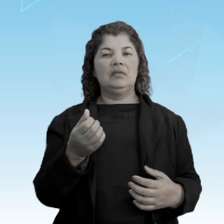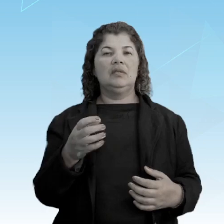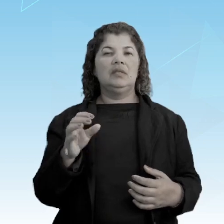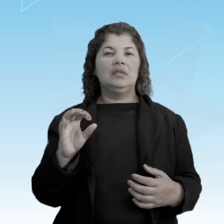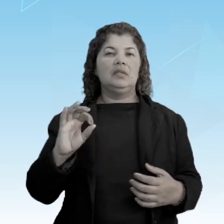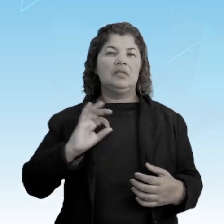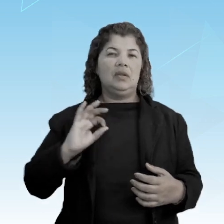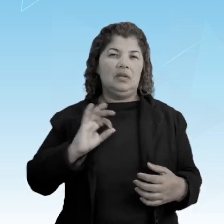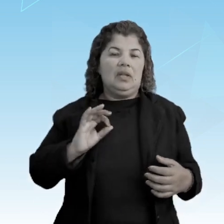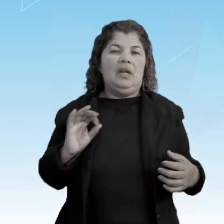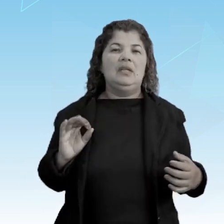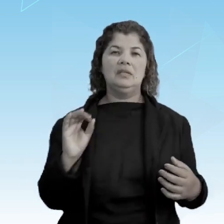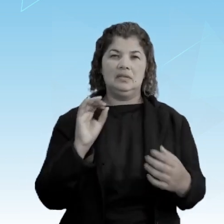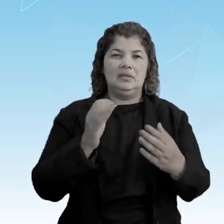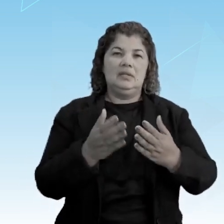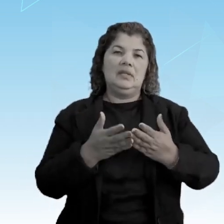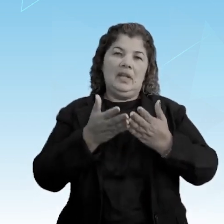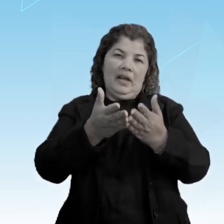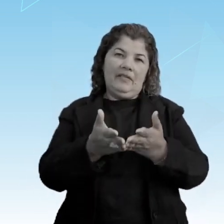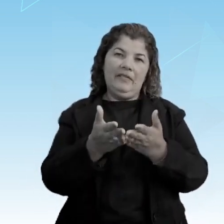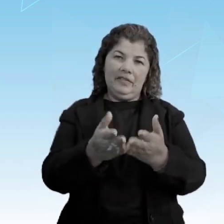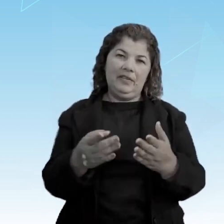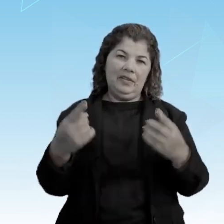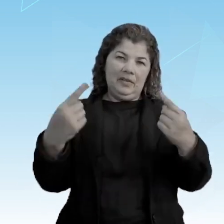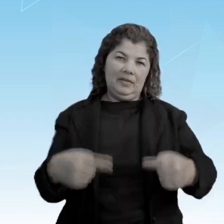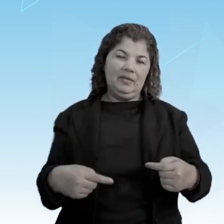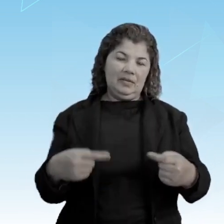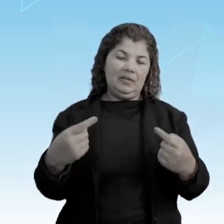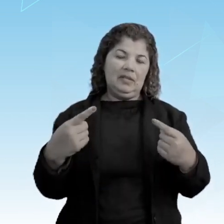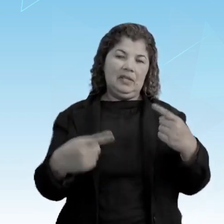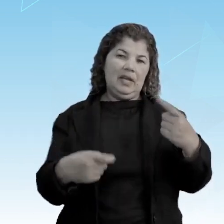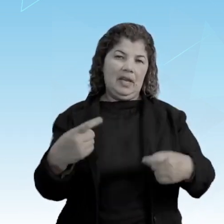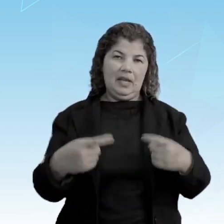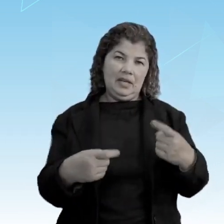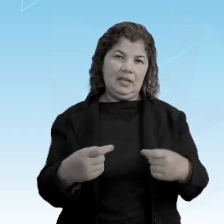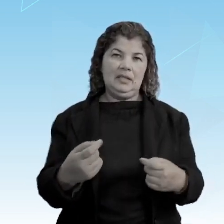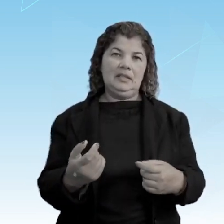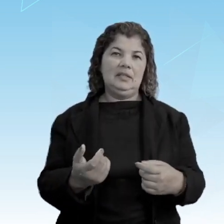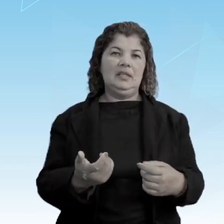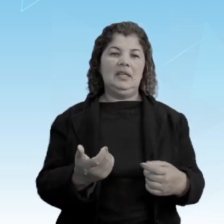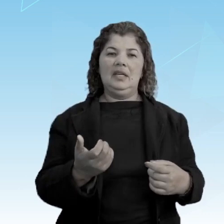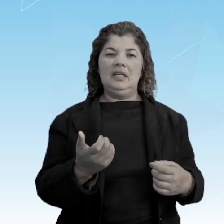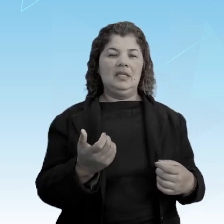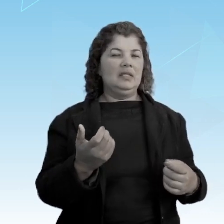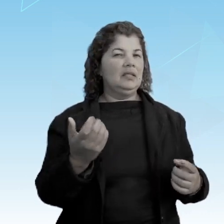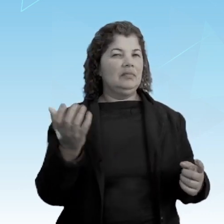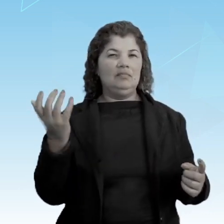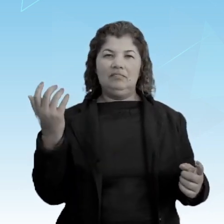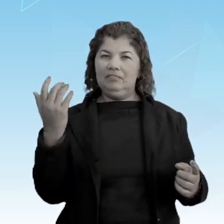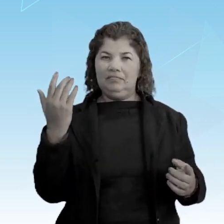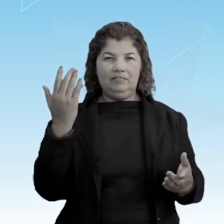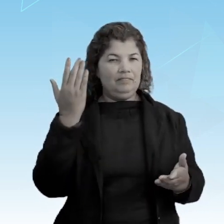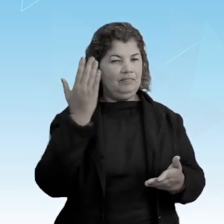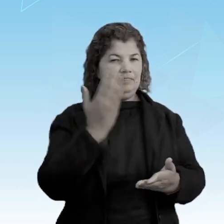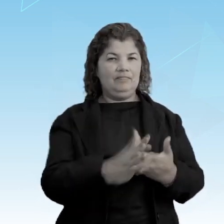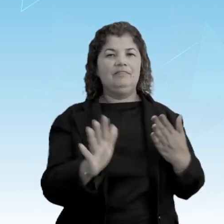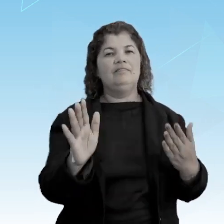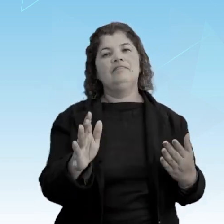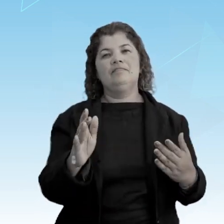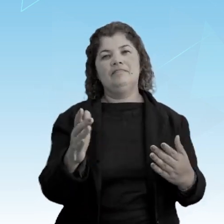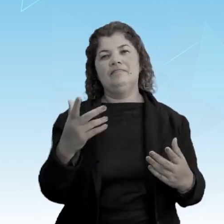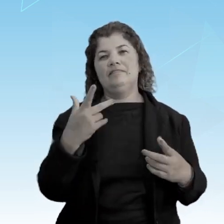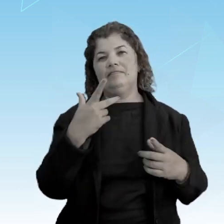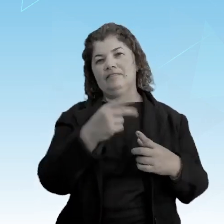navios de guerra que reprimiram e venceram a rebelião. Coitado dos